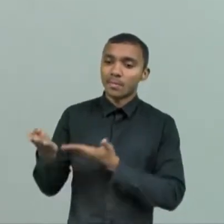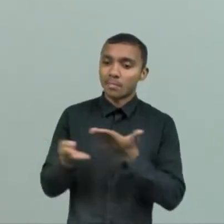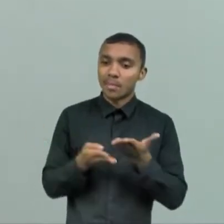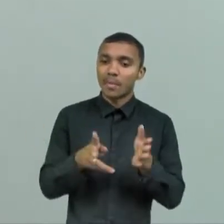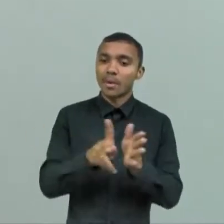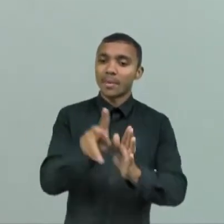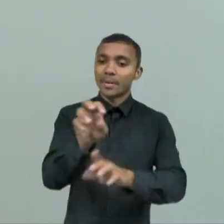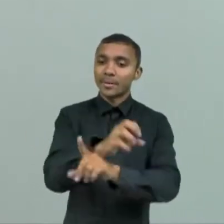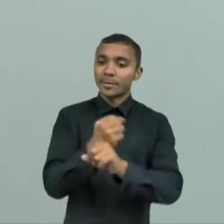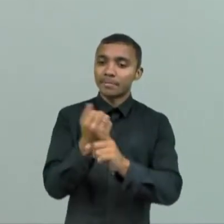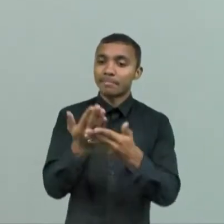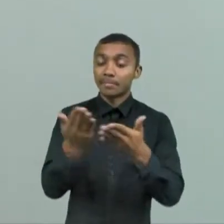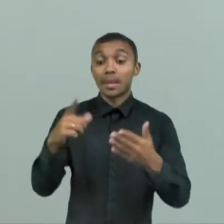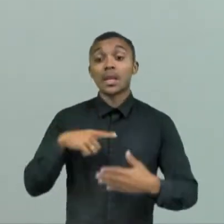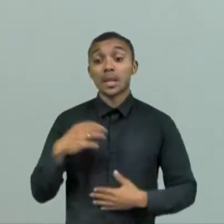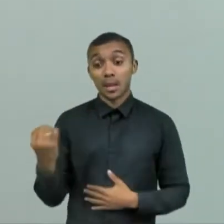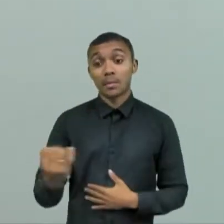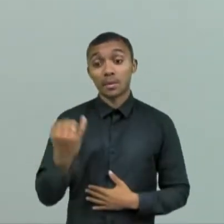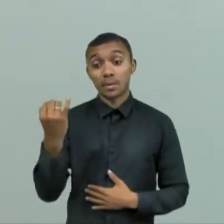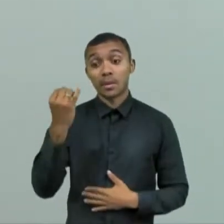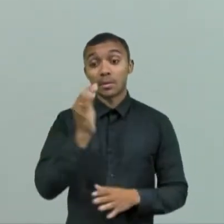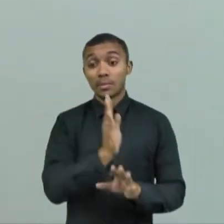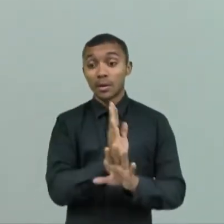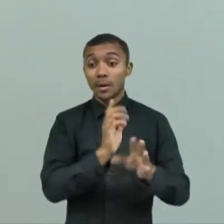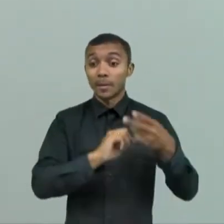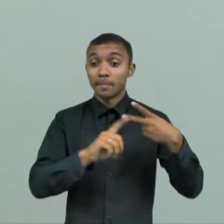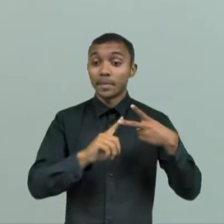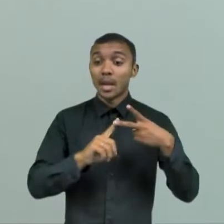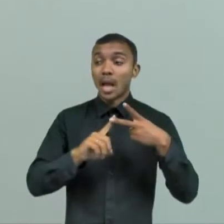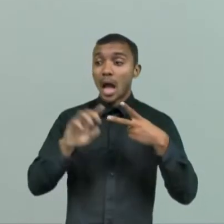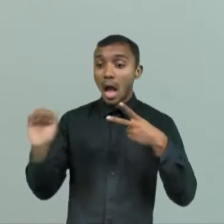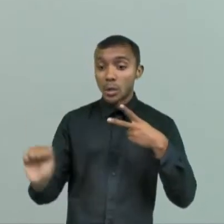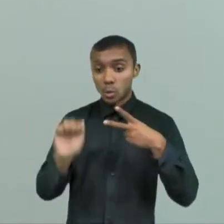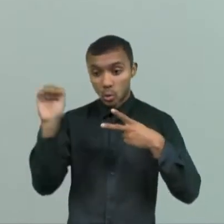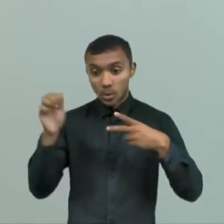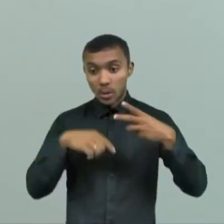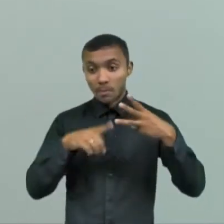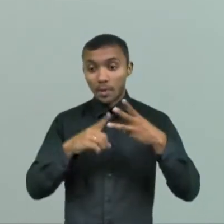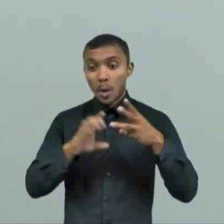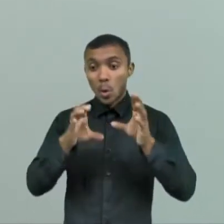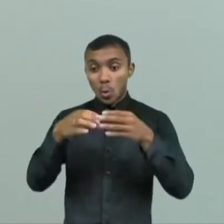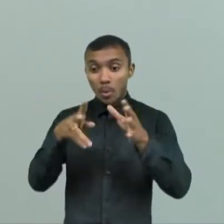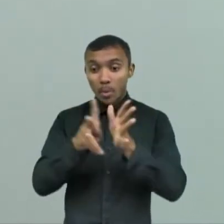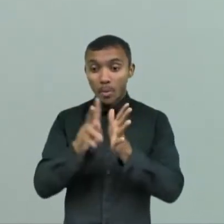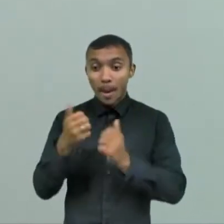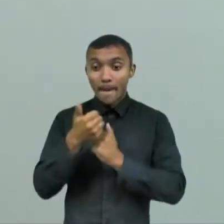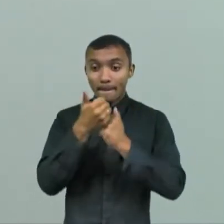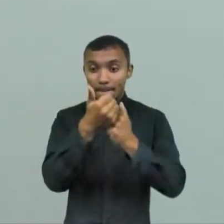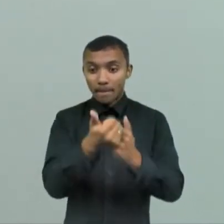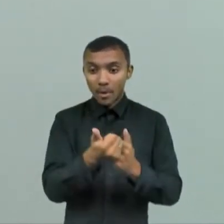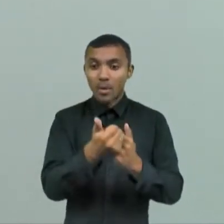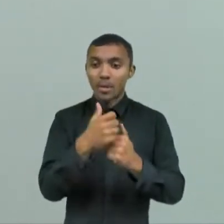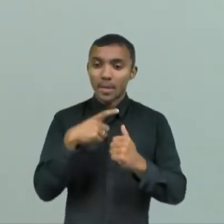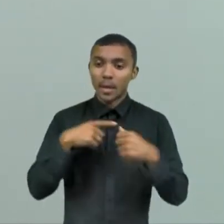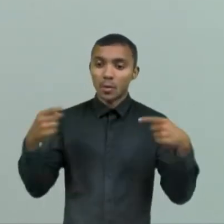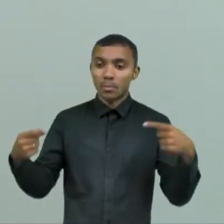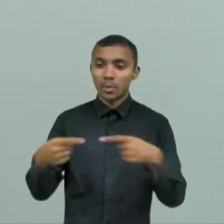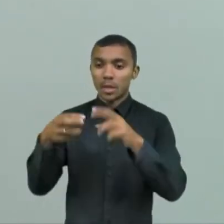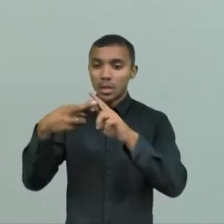muito importantes, as associações, os grupos de apoio, às vezes ligados a ONGs, a igrejas,